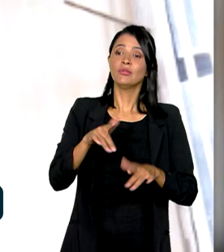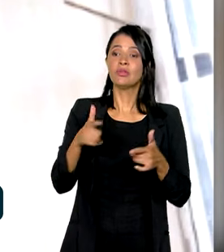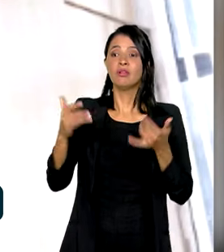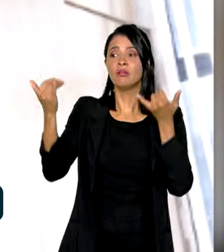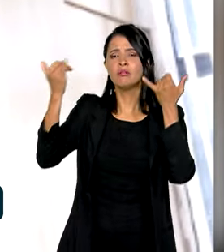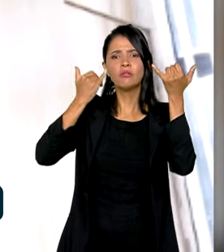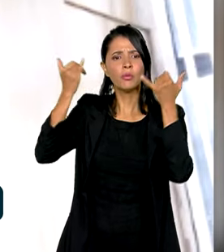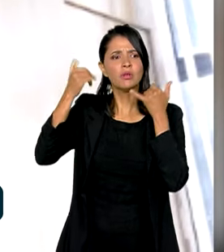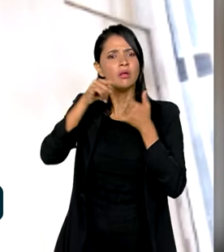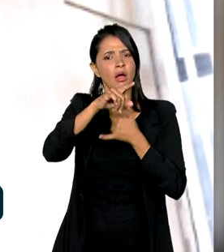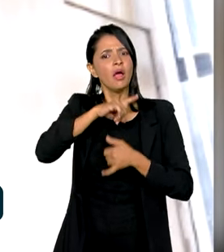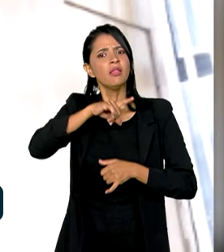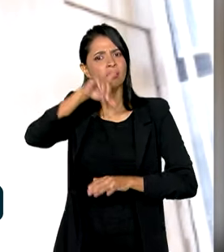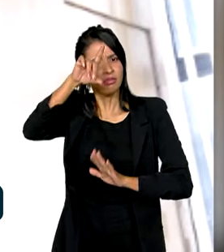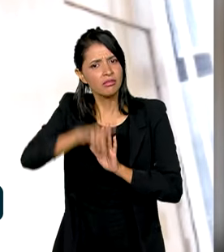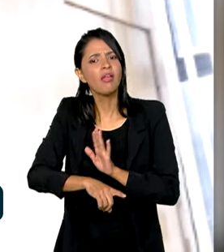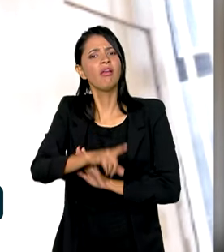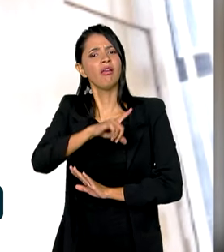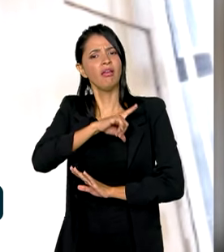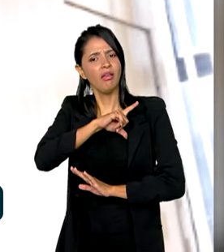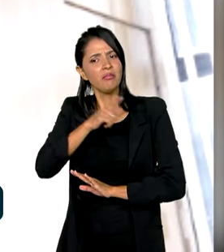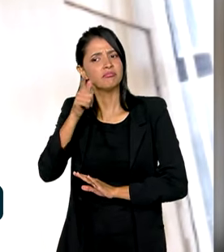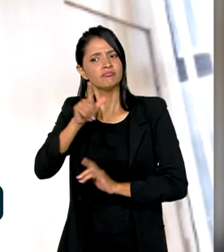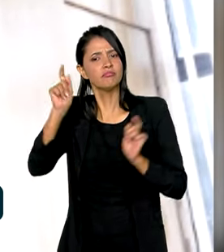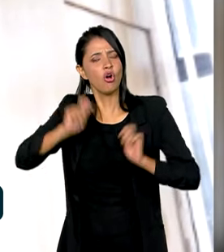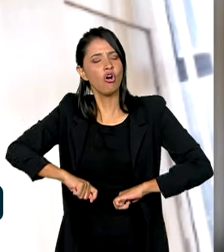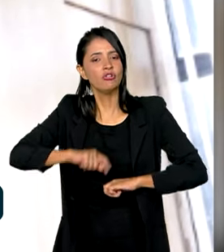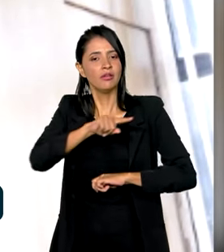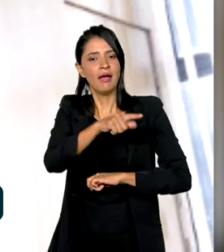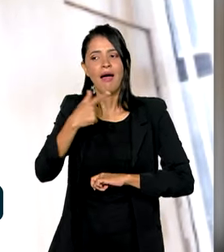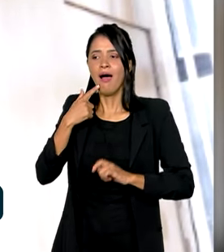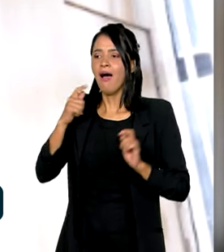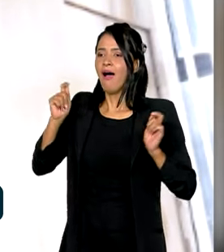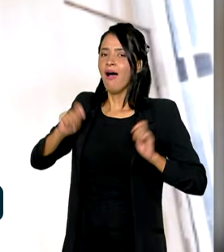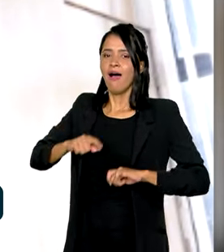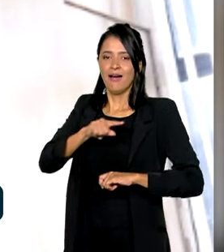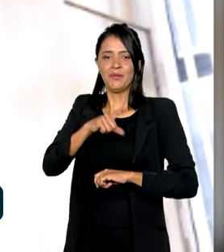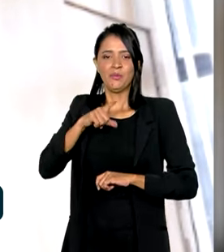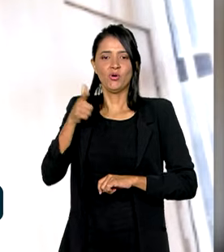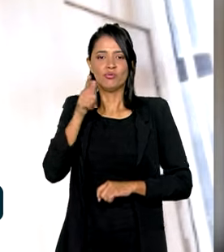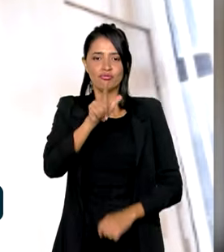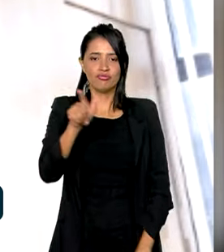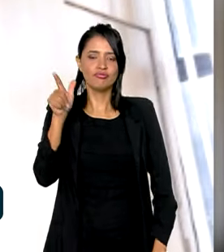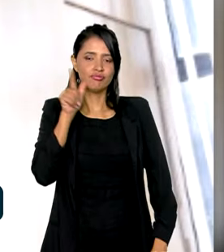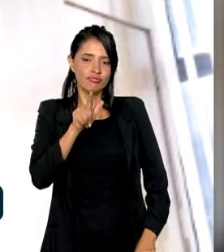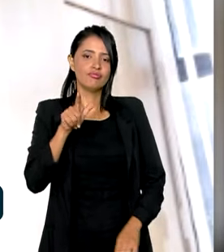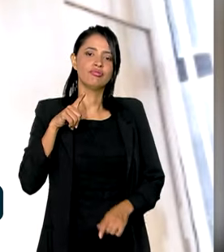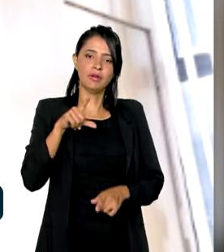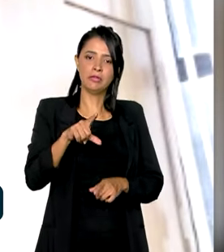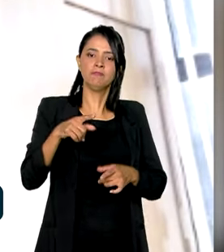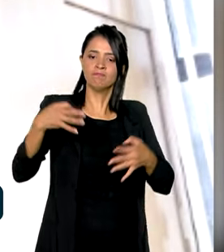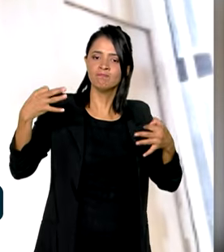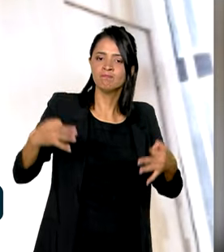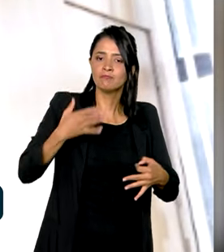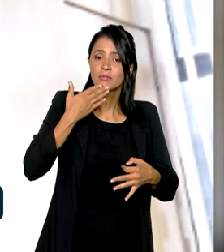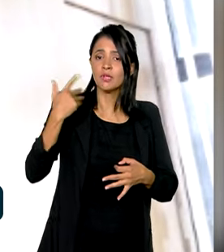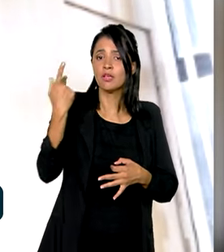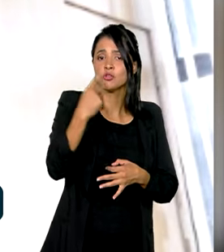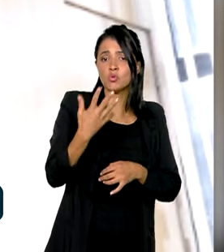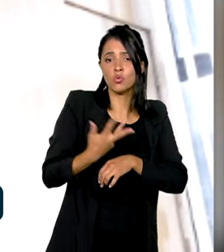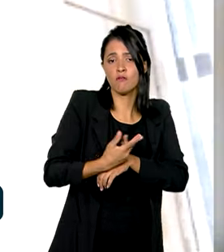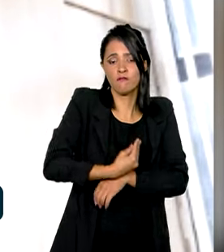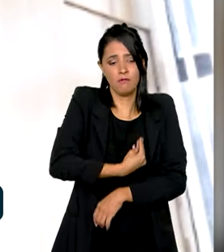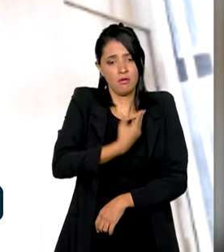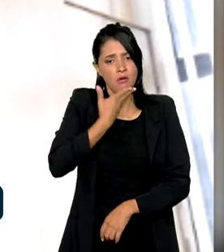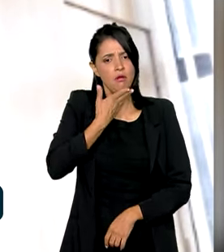a informação de que eles têm direito ao benefício, e aí eles podem ter o benefício e ter uma dignidade na sua qualidade